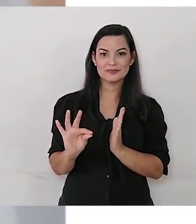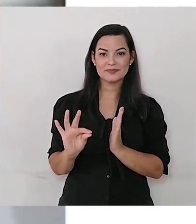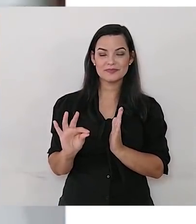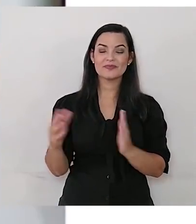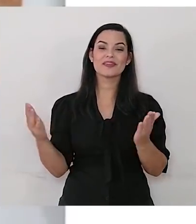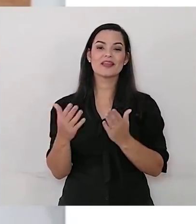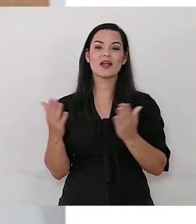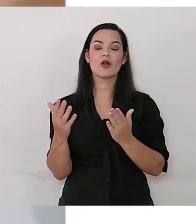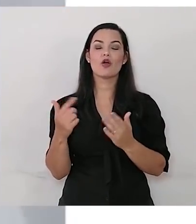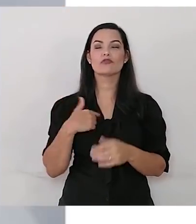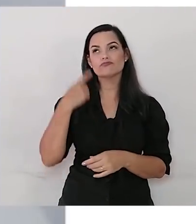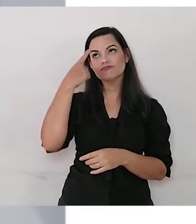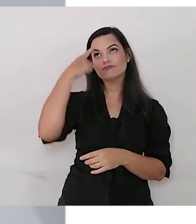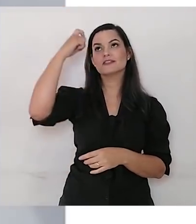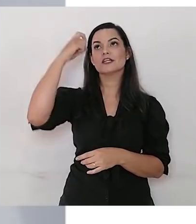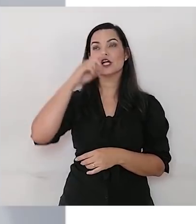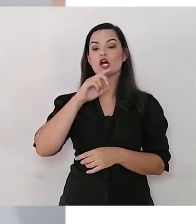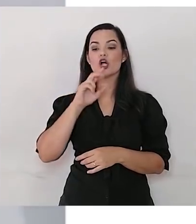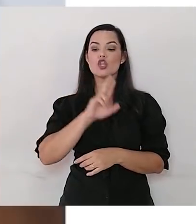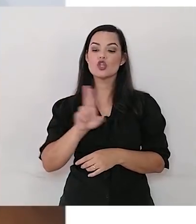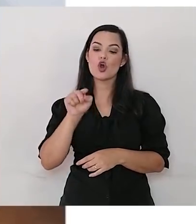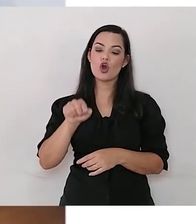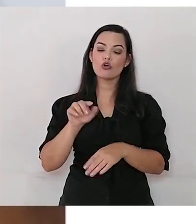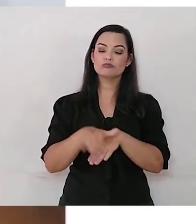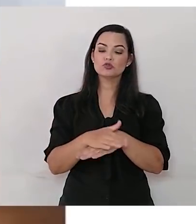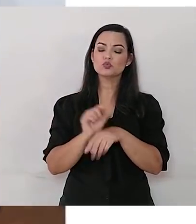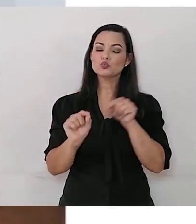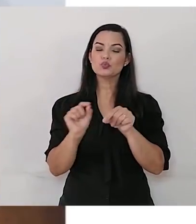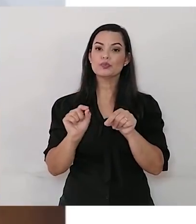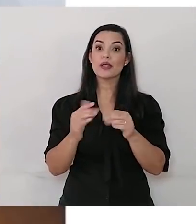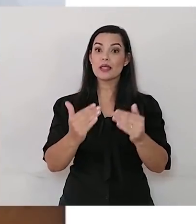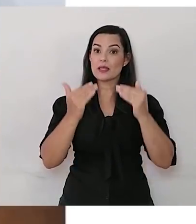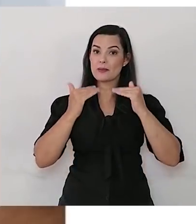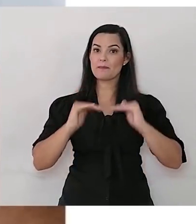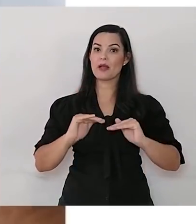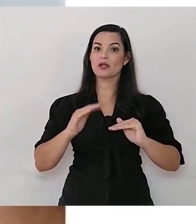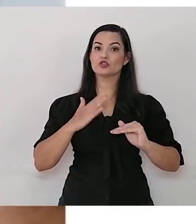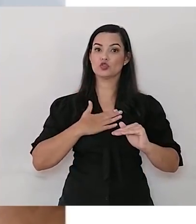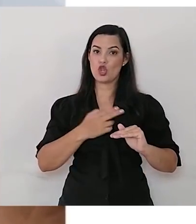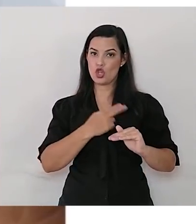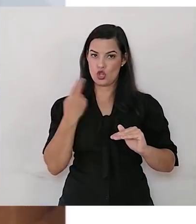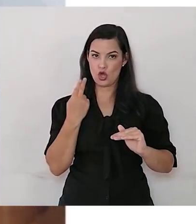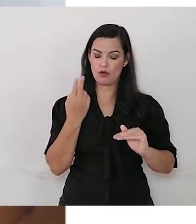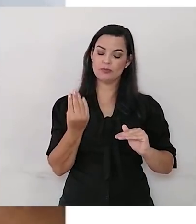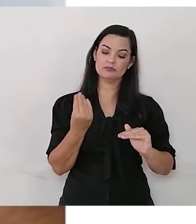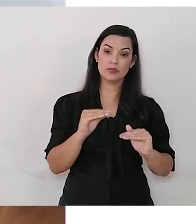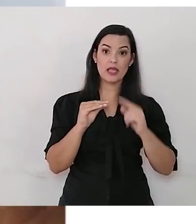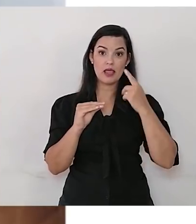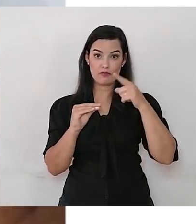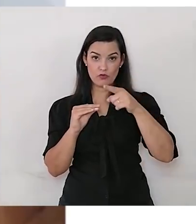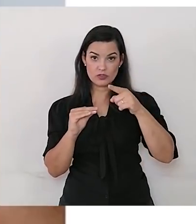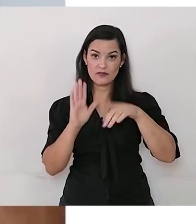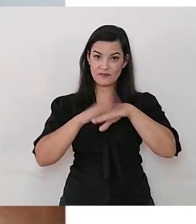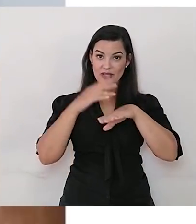E agora, eu vou dar um nome pra minha obra. Abaixo da joaninha, eu coloquei o nome da artista. E você escreve o seu